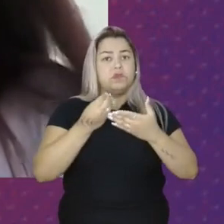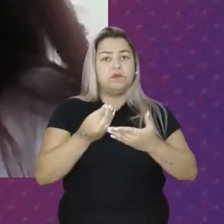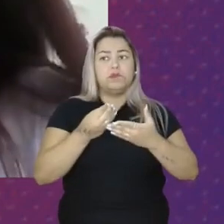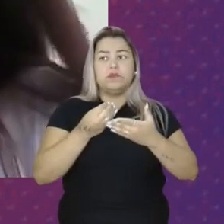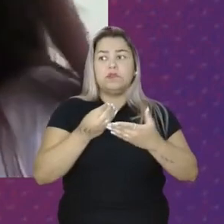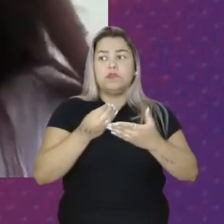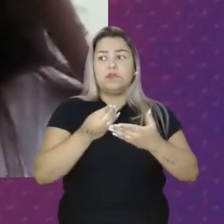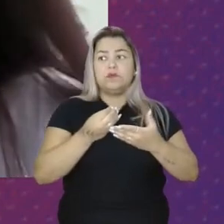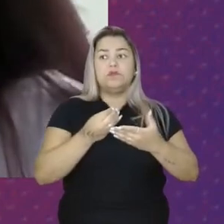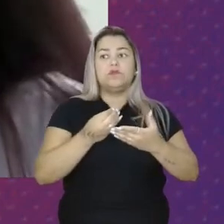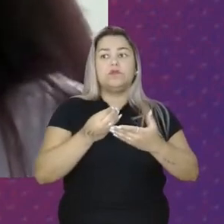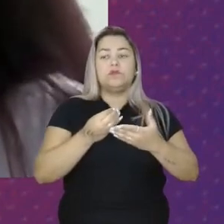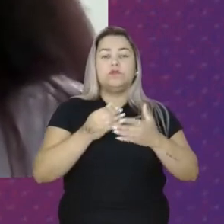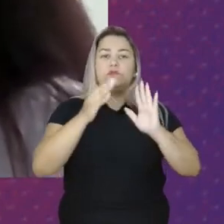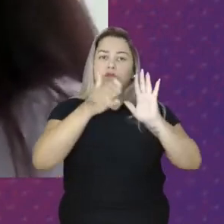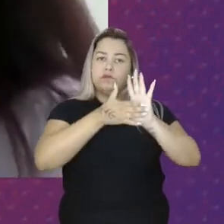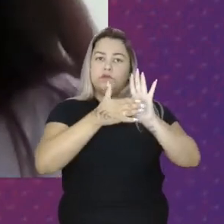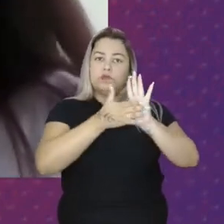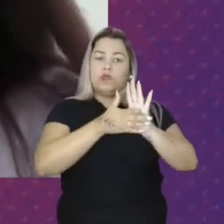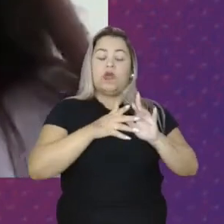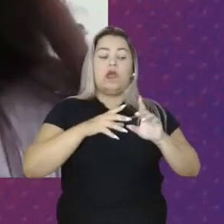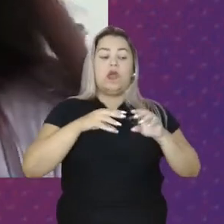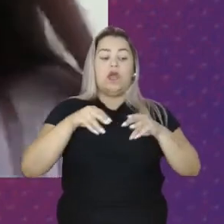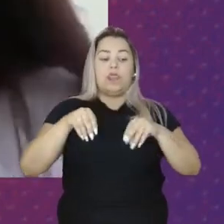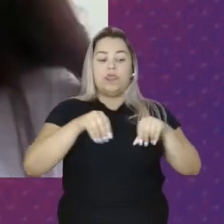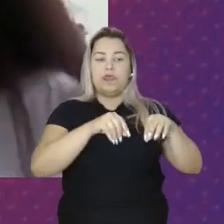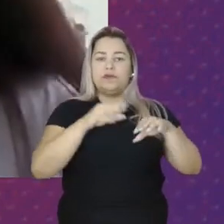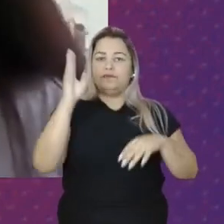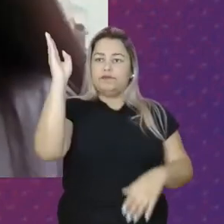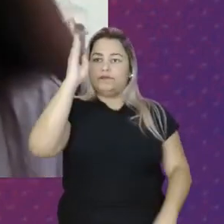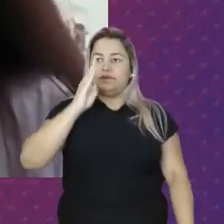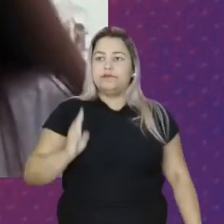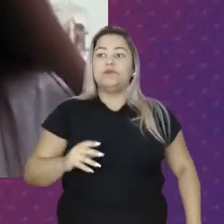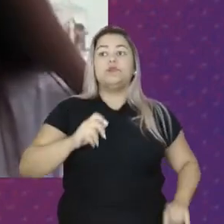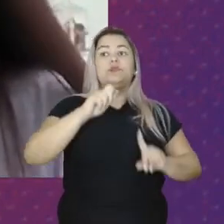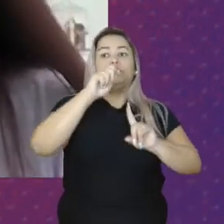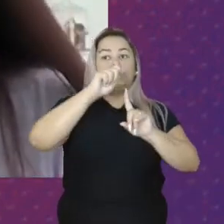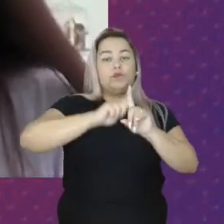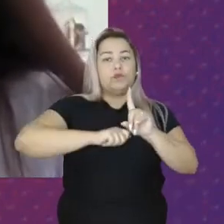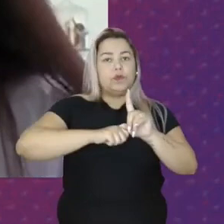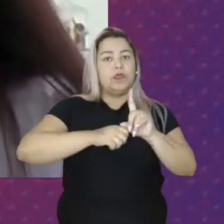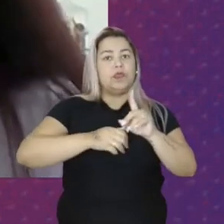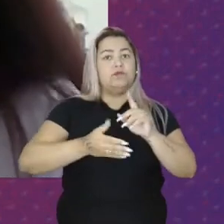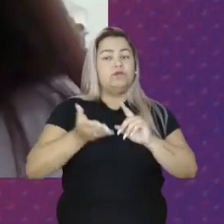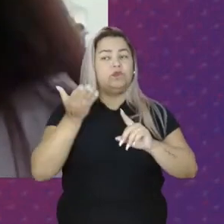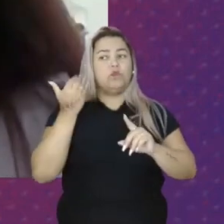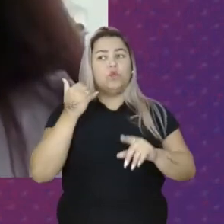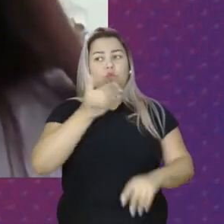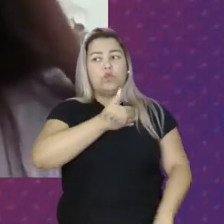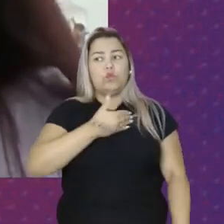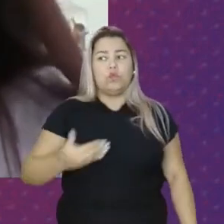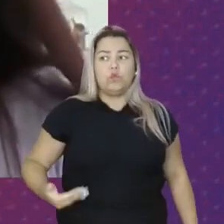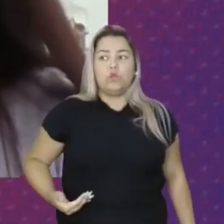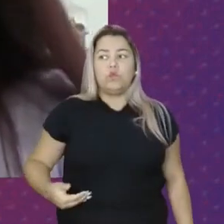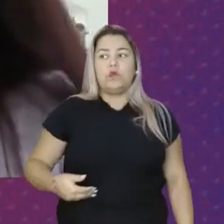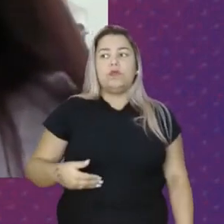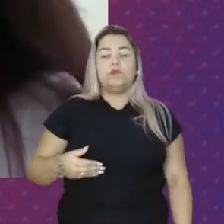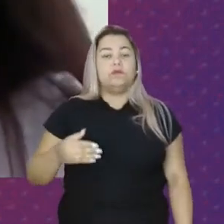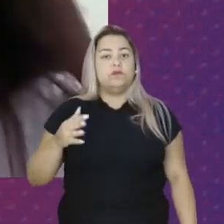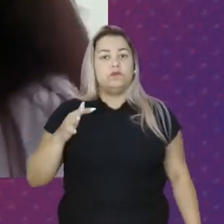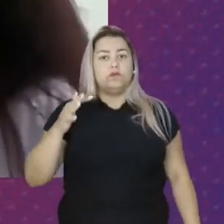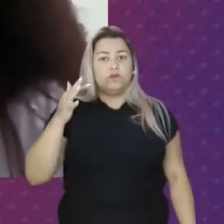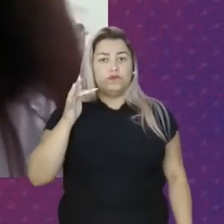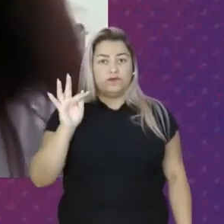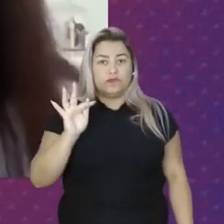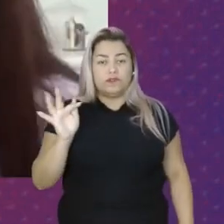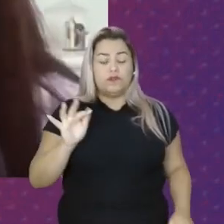A pauta Do Grito da Terra Brasil Ainda no mês passado Ao governo federal Estamos agora Estamos Nesse momento